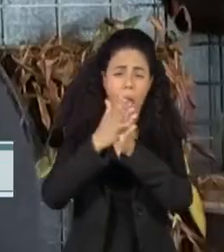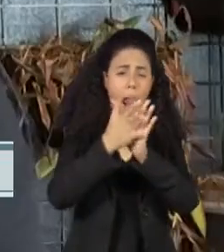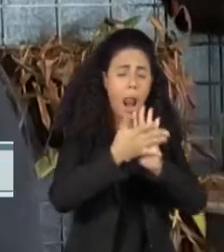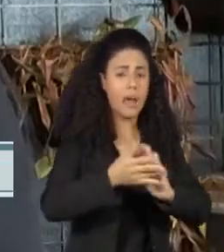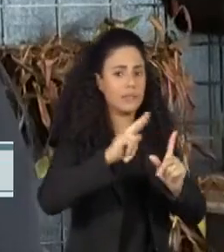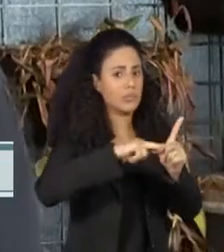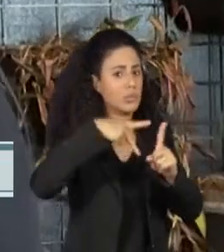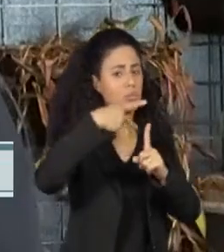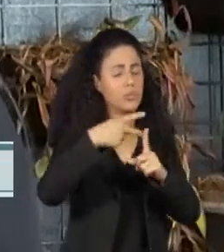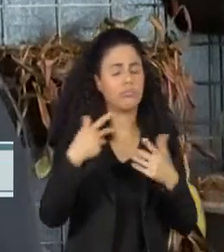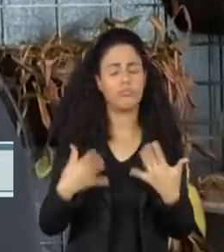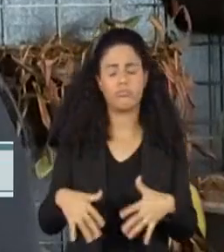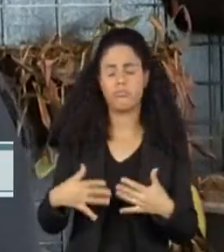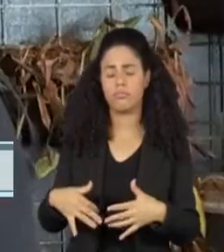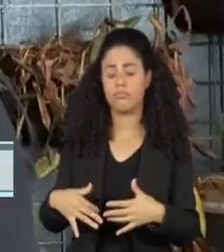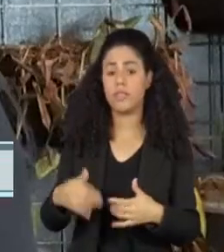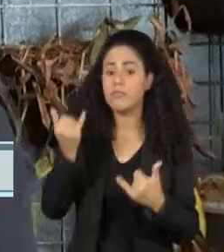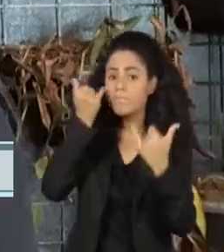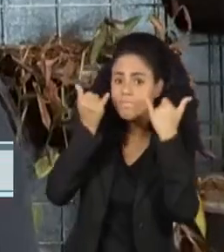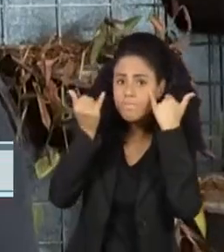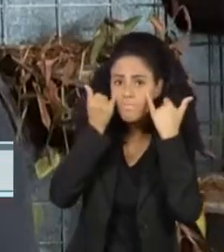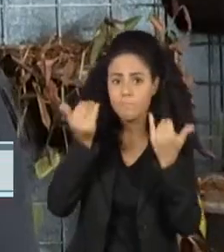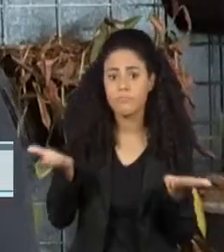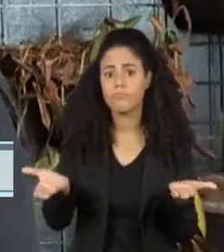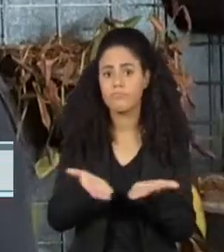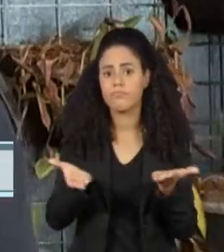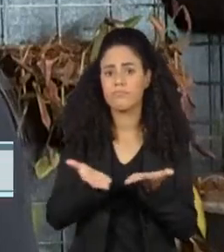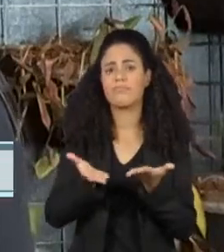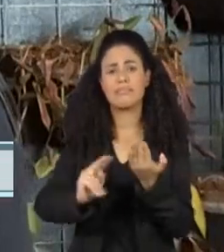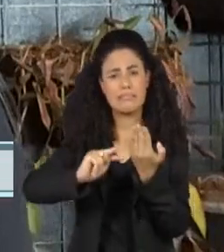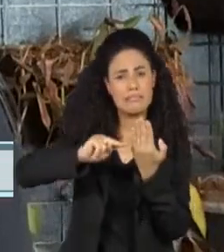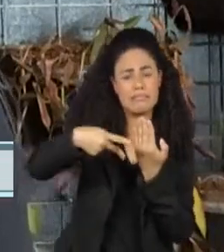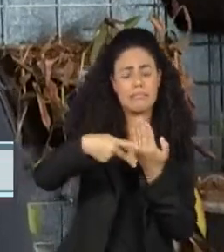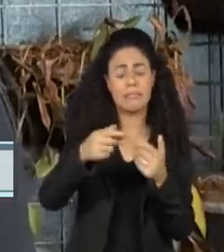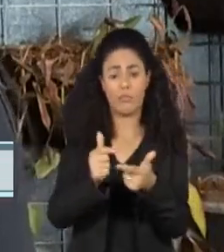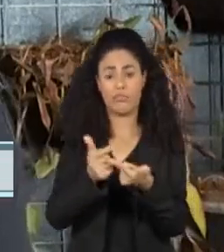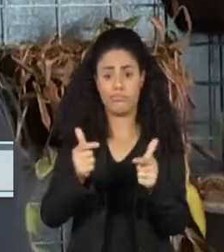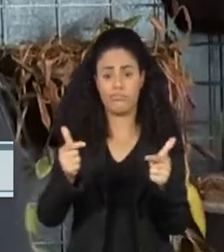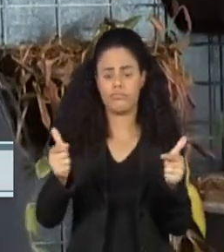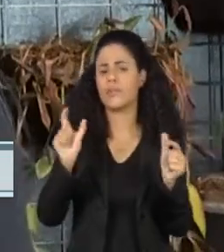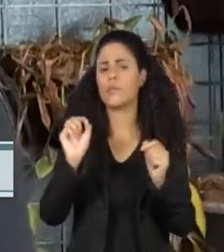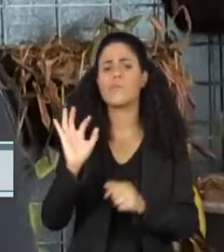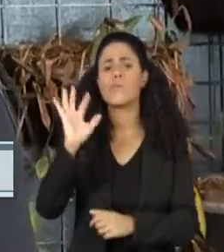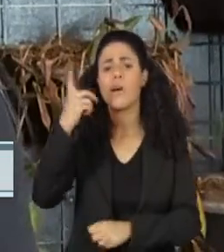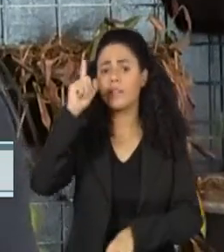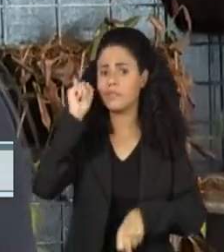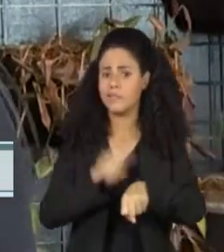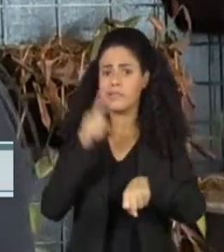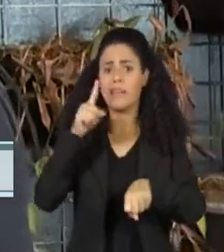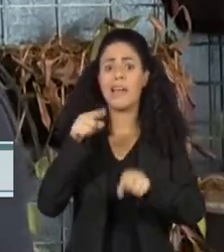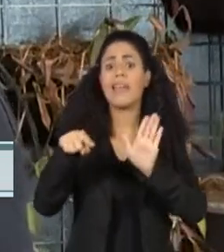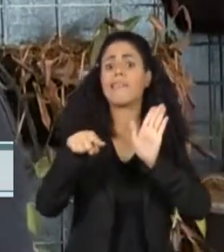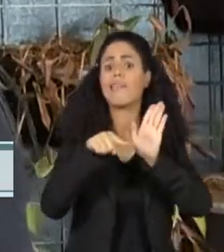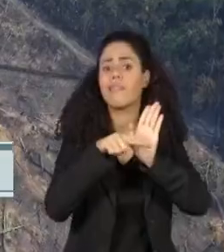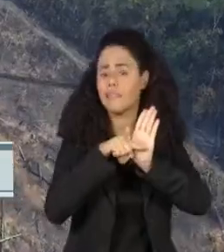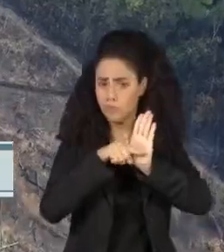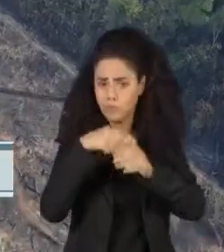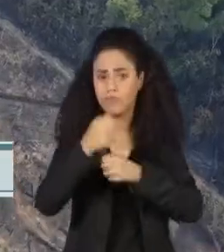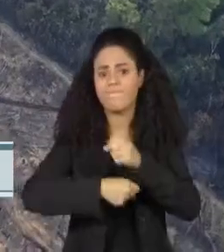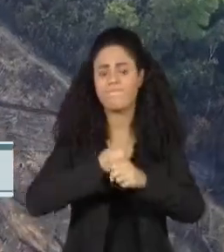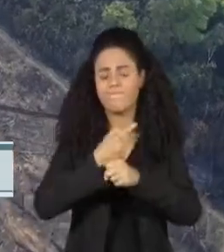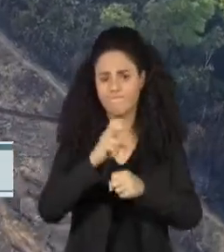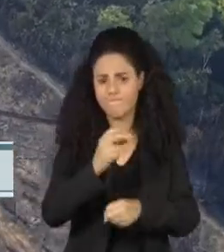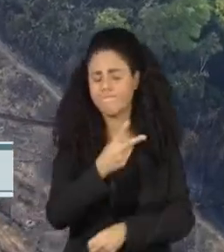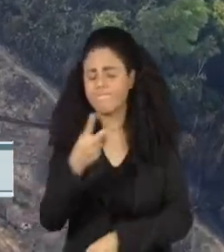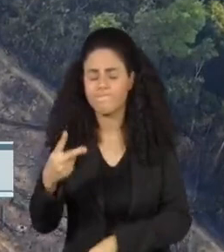dobrou. Pelos dados atuais, a provável consequência desse ritmo de aumento vai ser mais um recorde negativo ao final do ano de 2022.